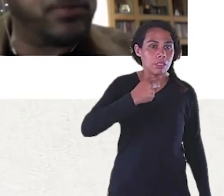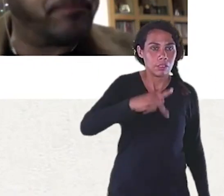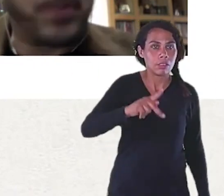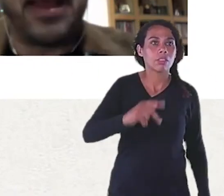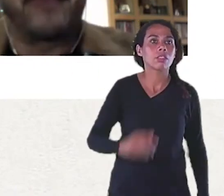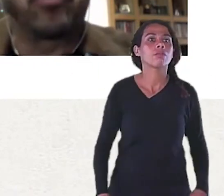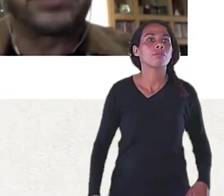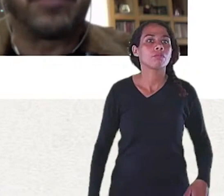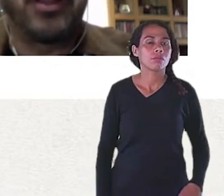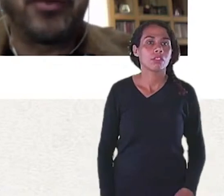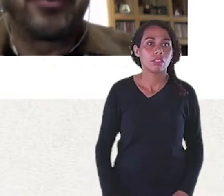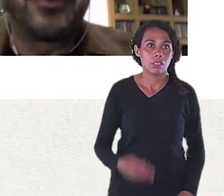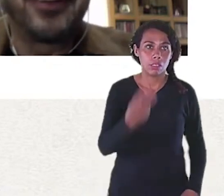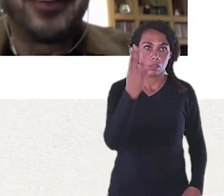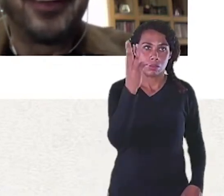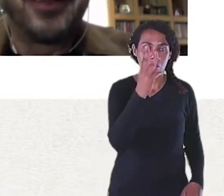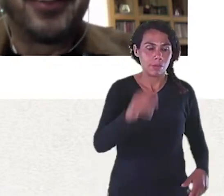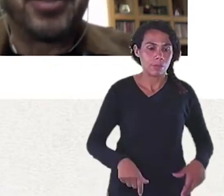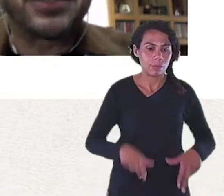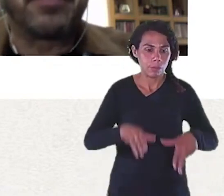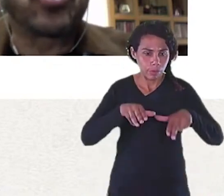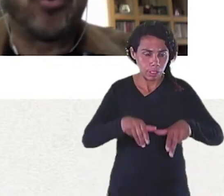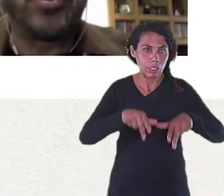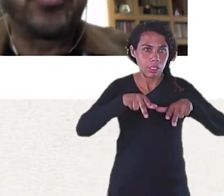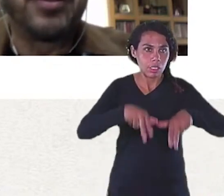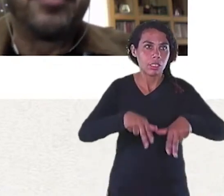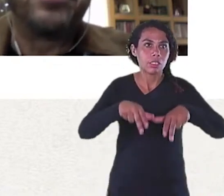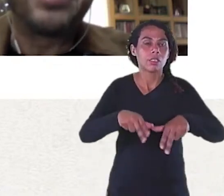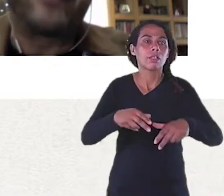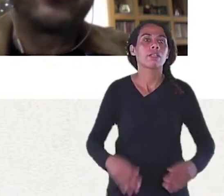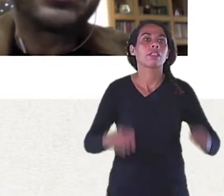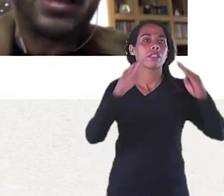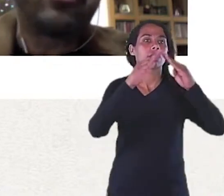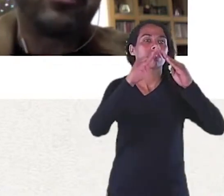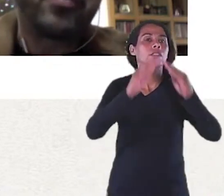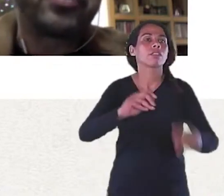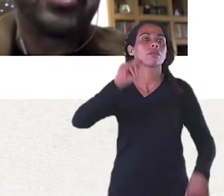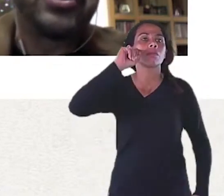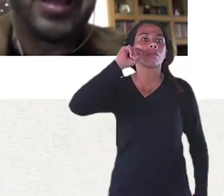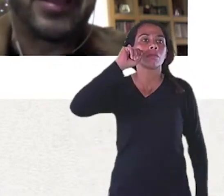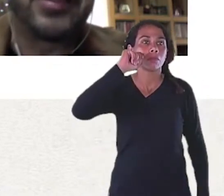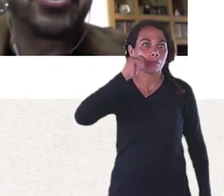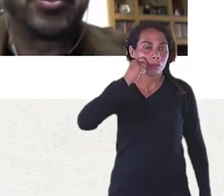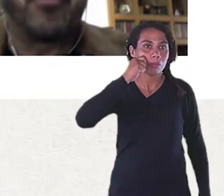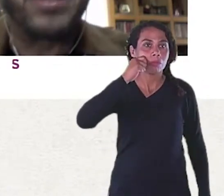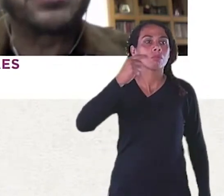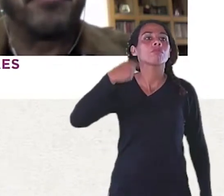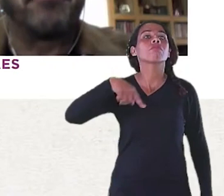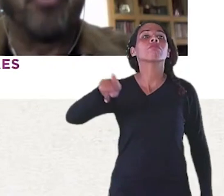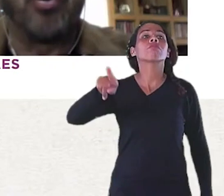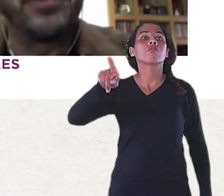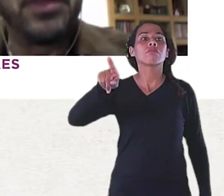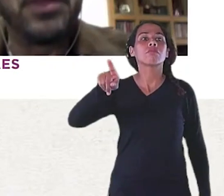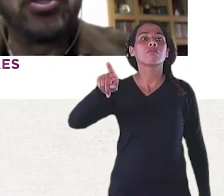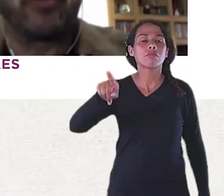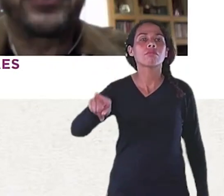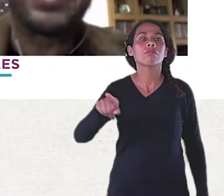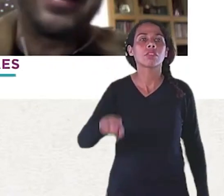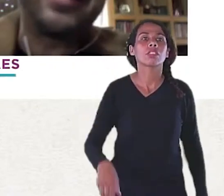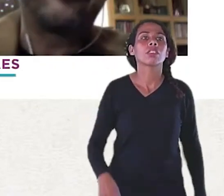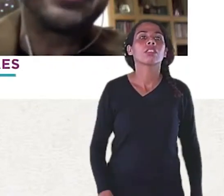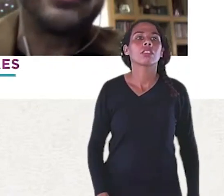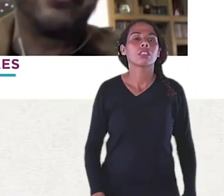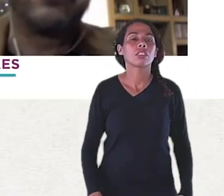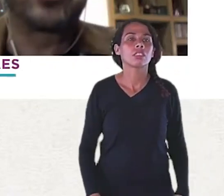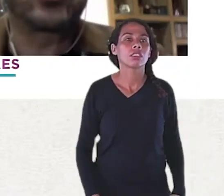sabiamente Pegava um tabuleiro Já sabe biscoito Me dava um saco De aqueles De massa mole De